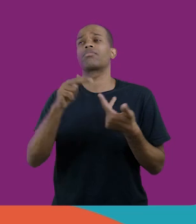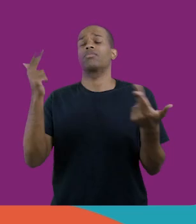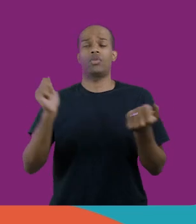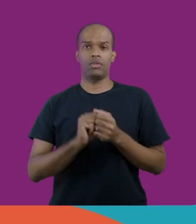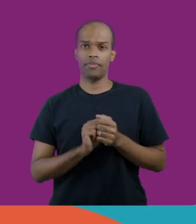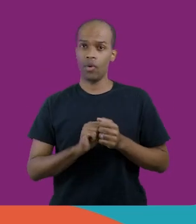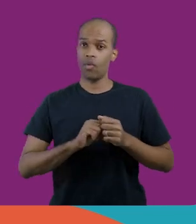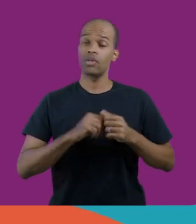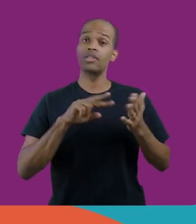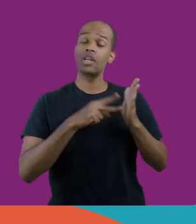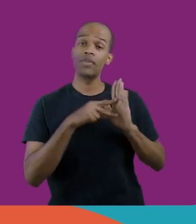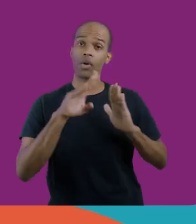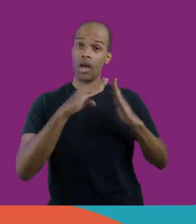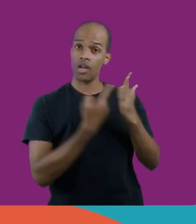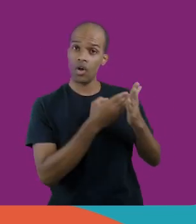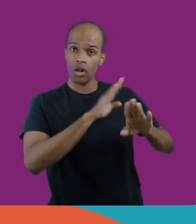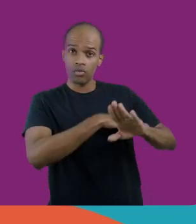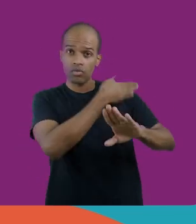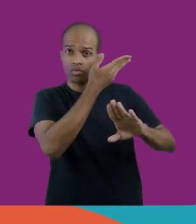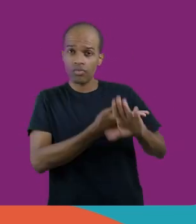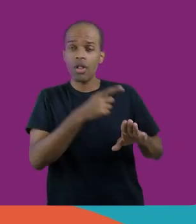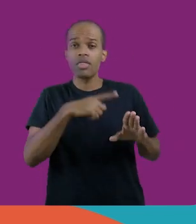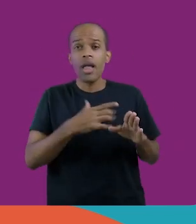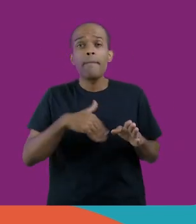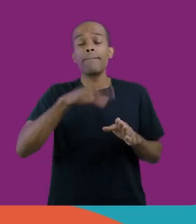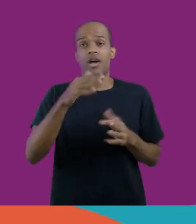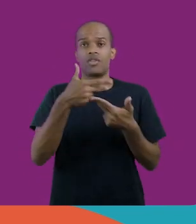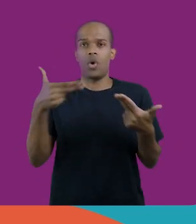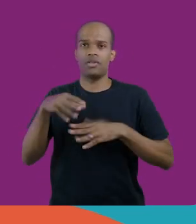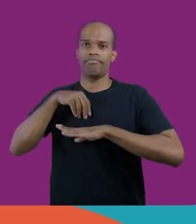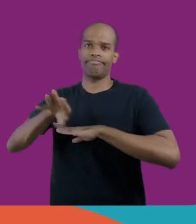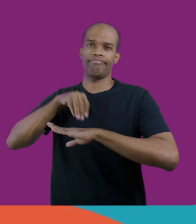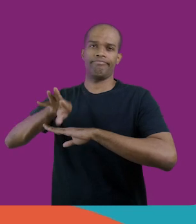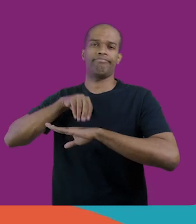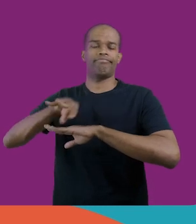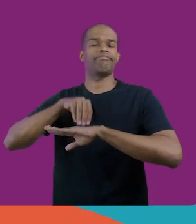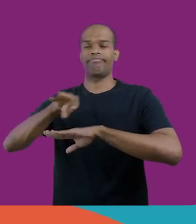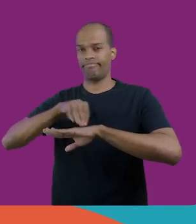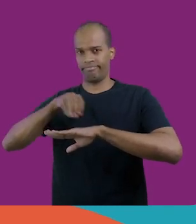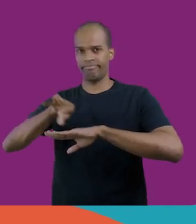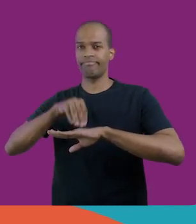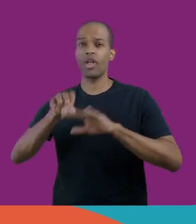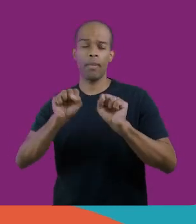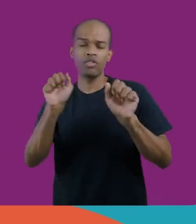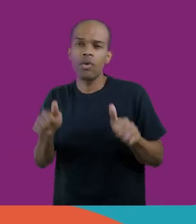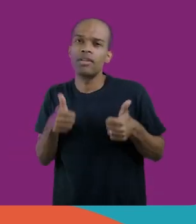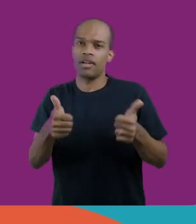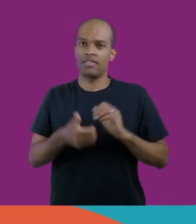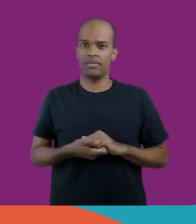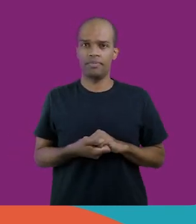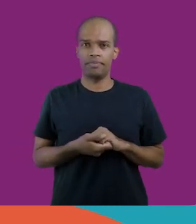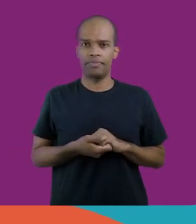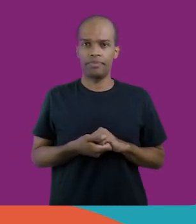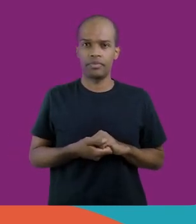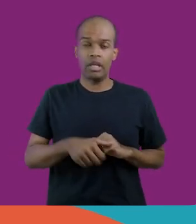Então, ou seja, a escola de tempo integral, ela tem um leque a mais de ampliação de carga horária que ela pode ser de